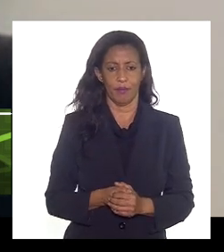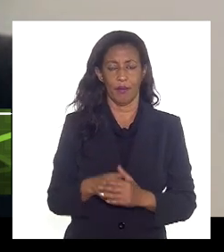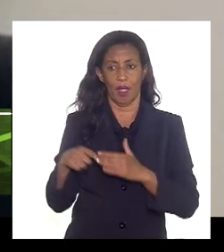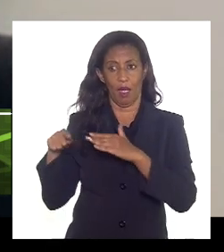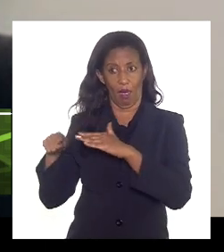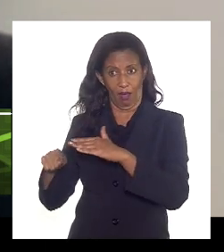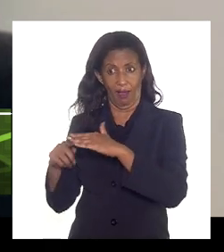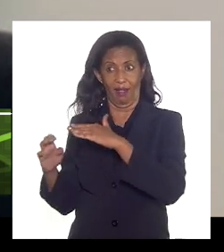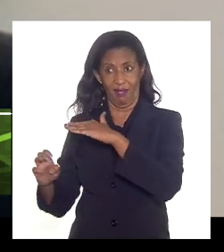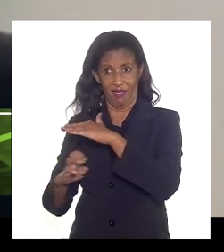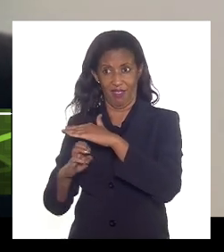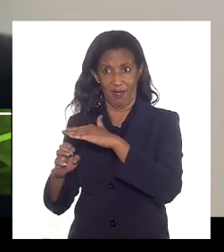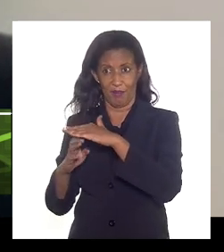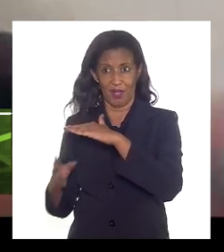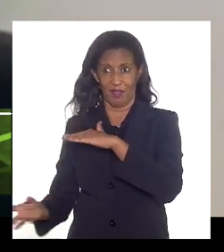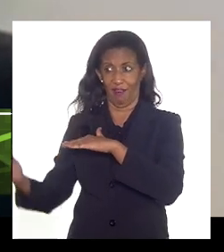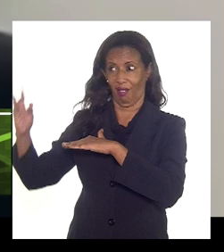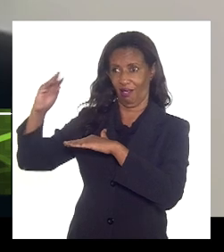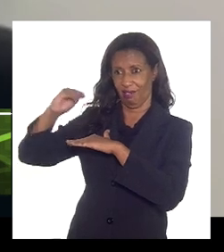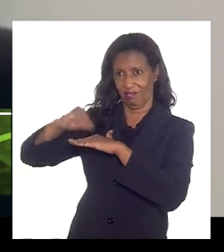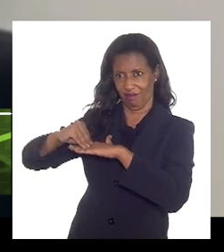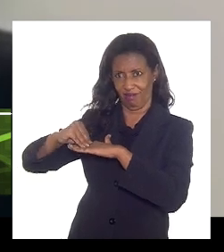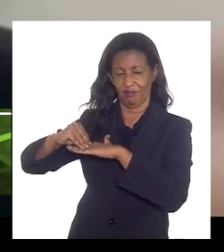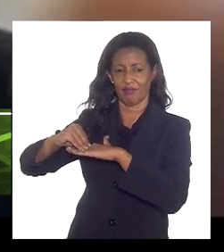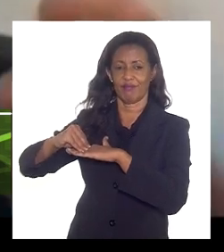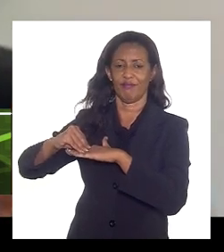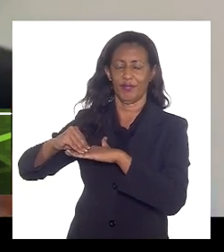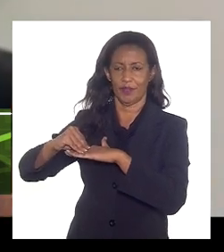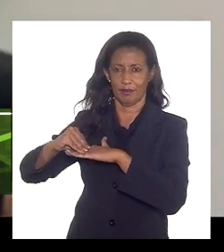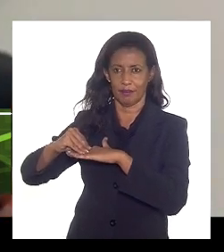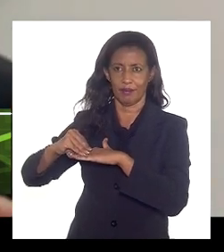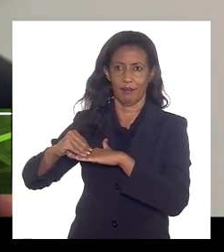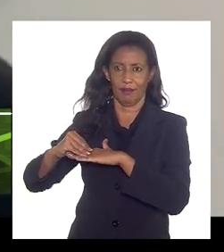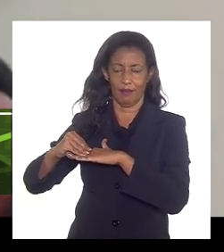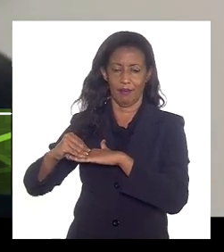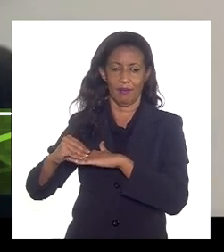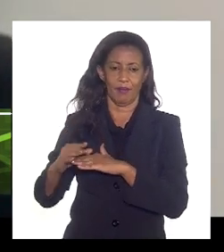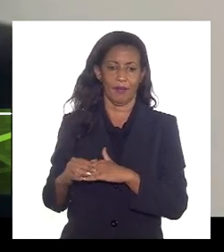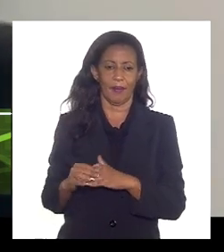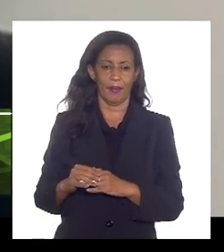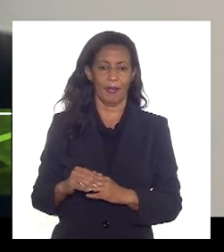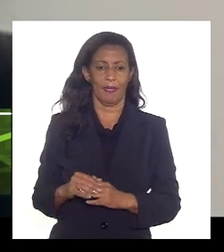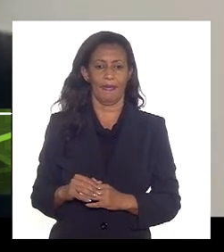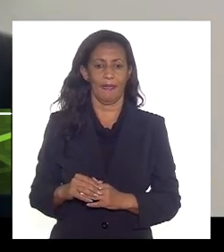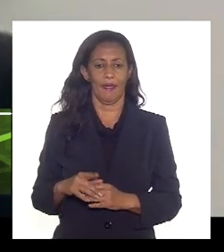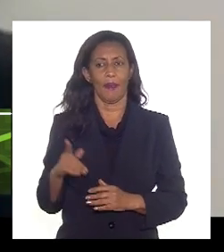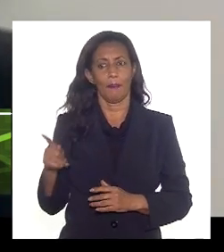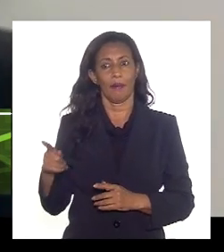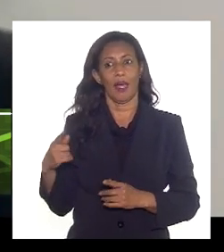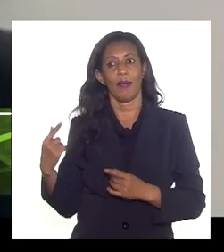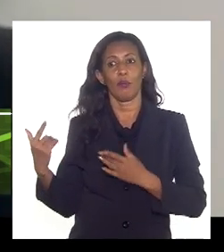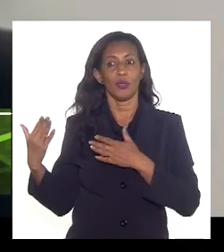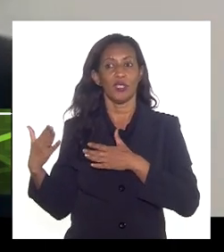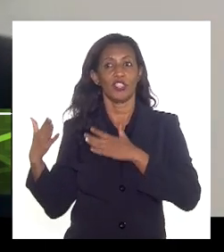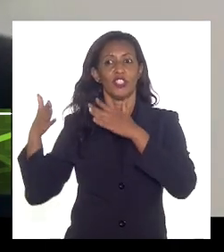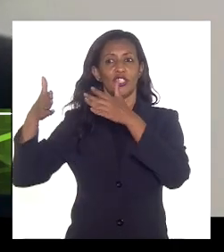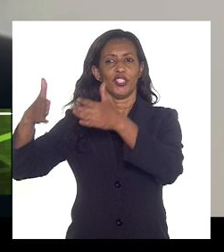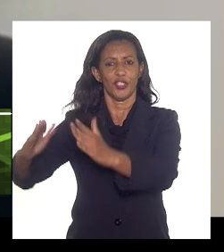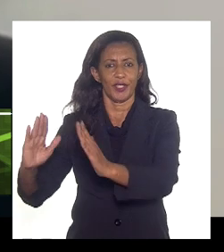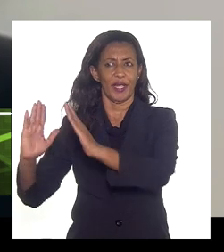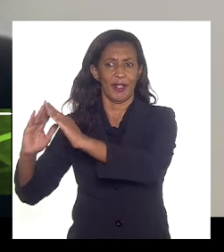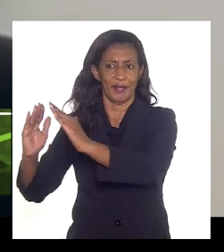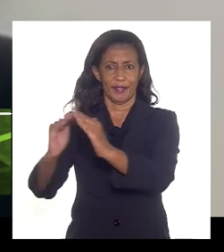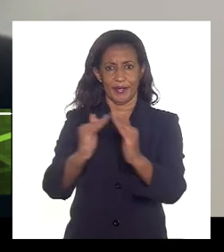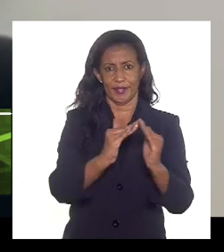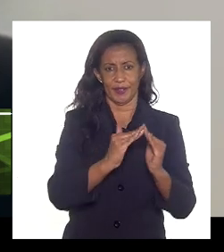acrescenta a sua margem de distribuição que é a remuneração pelos investimentos que ela fez para poder fornecer para os consumidores